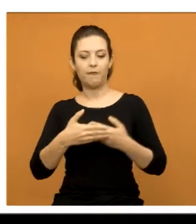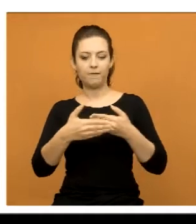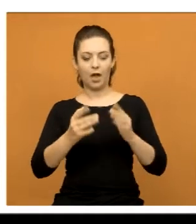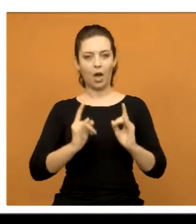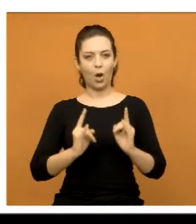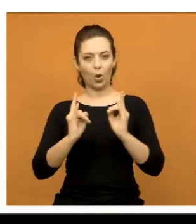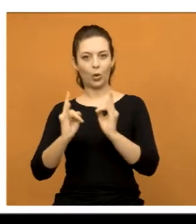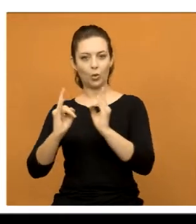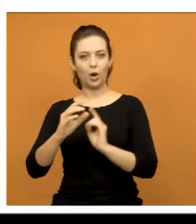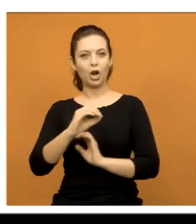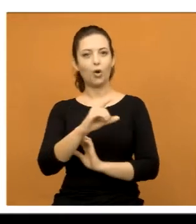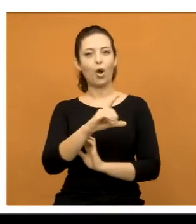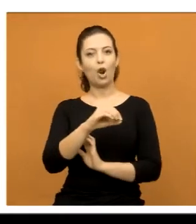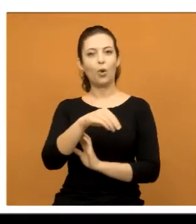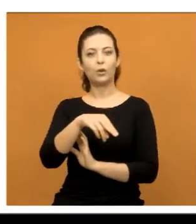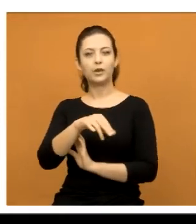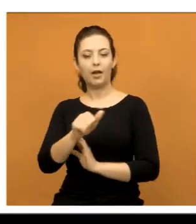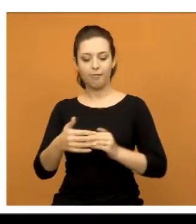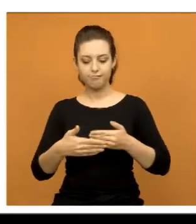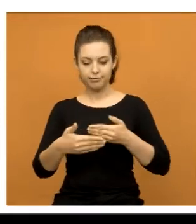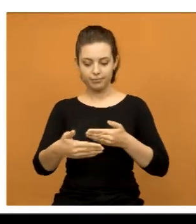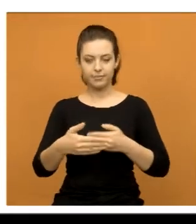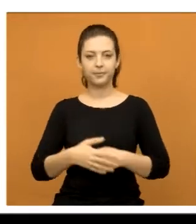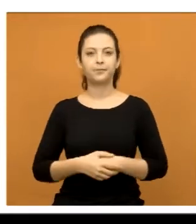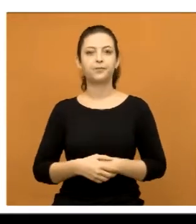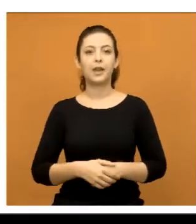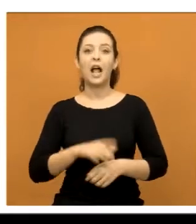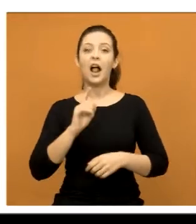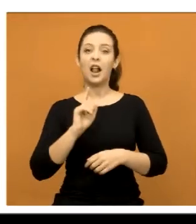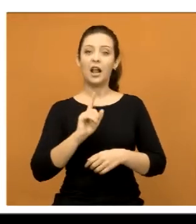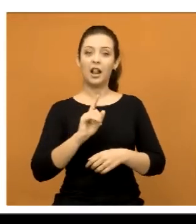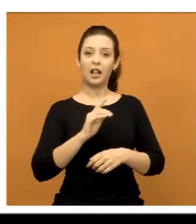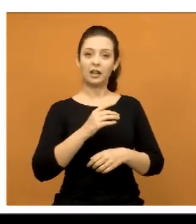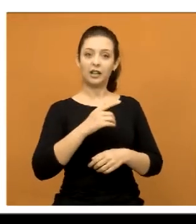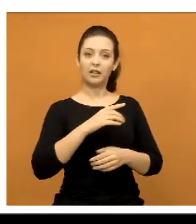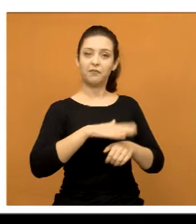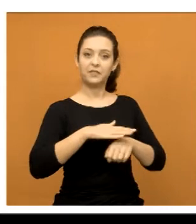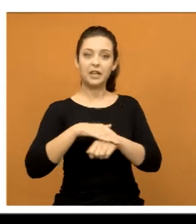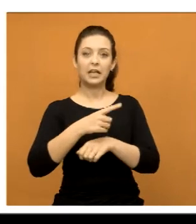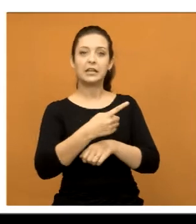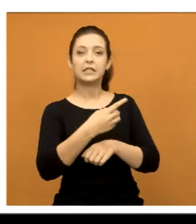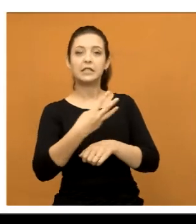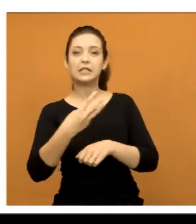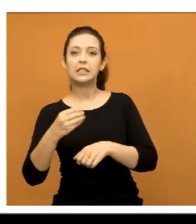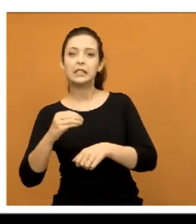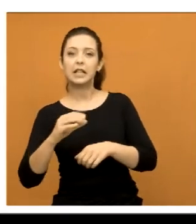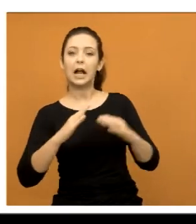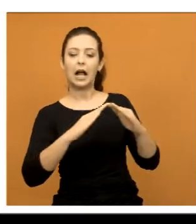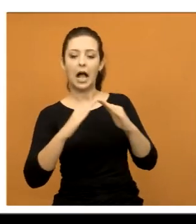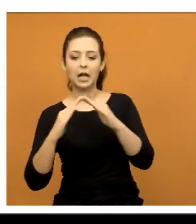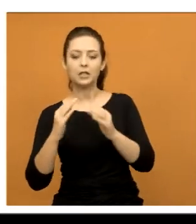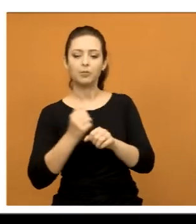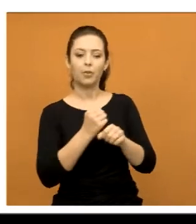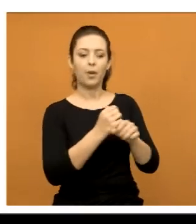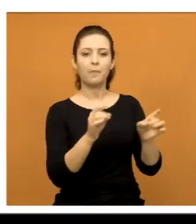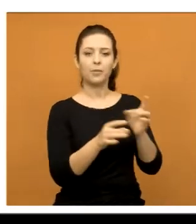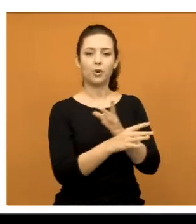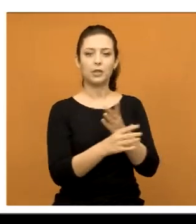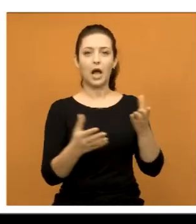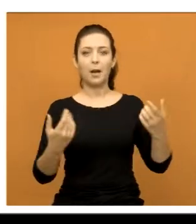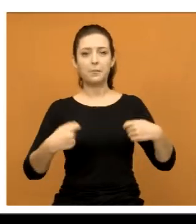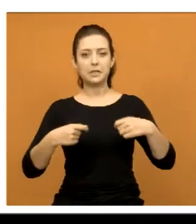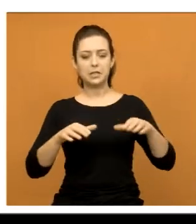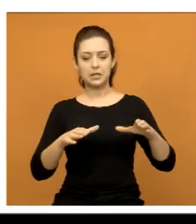lá no Jardim Colônia. Fizeram lá 131 a casa e agora tem que ter aquela rotatória.